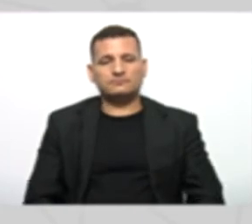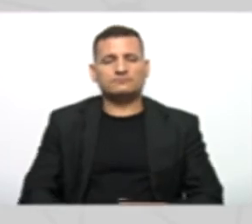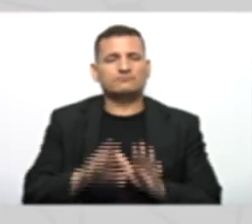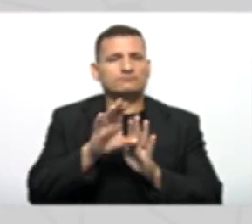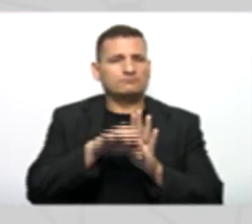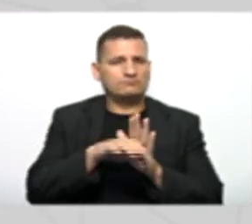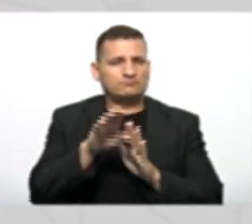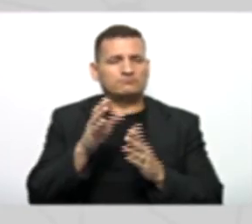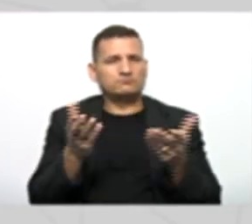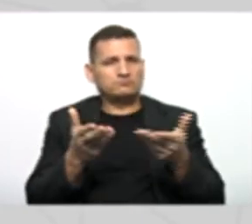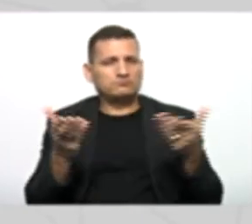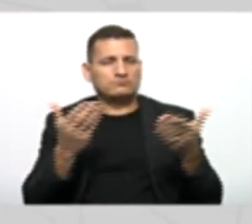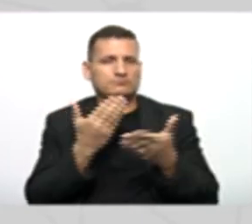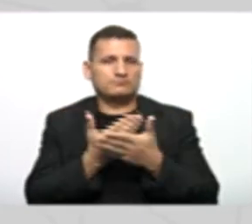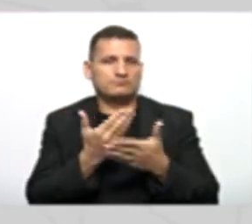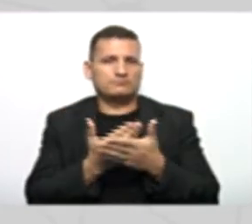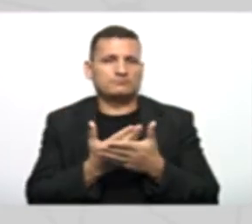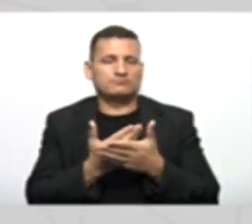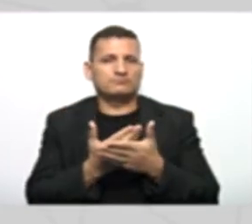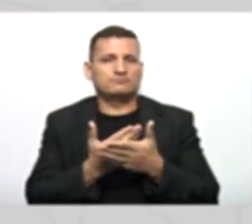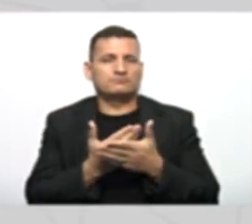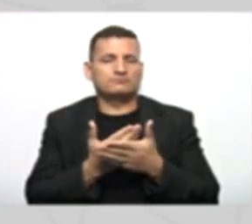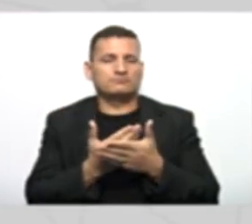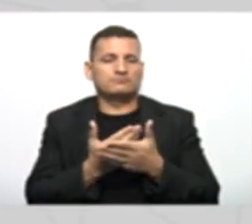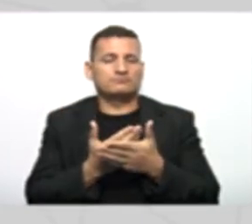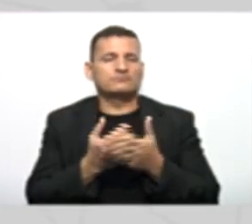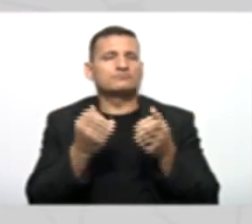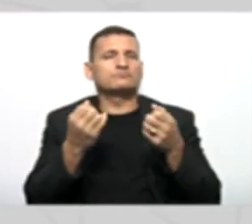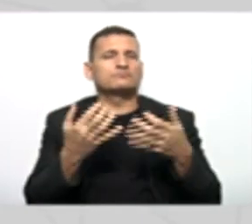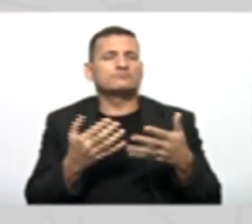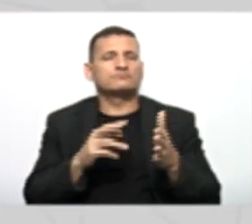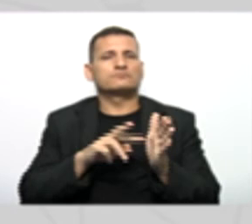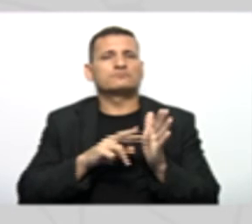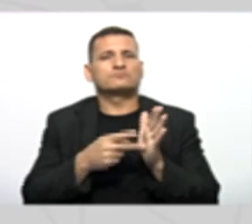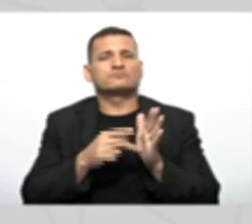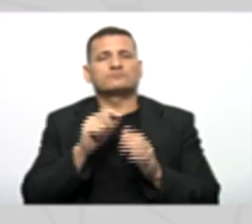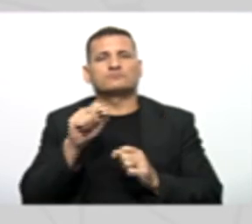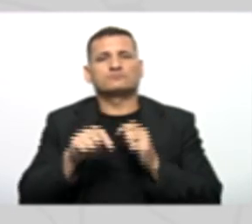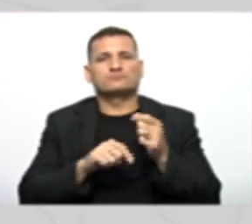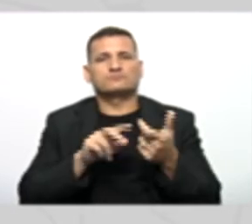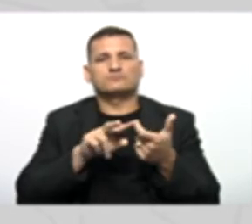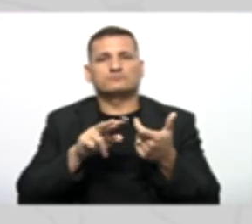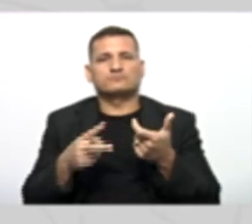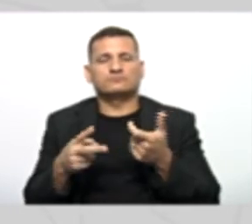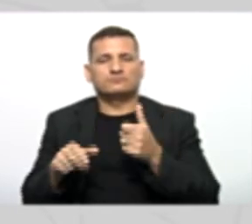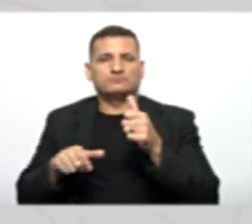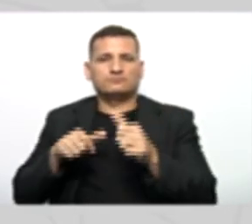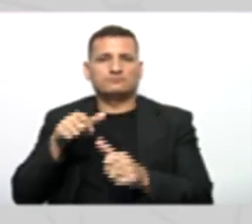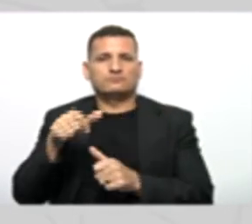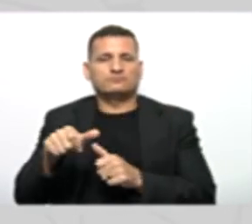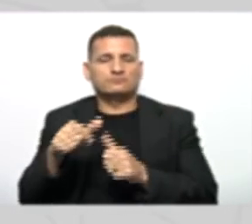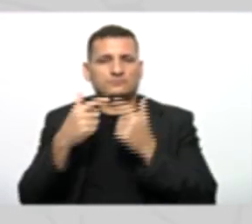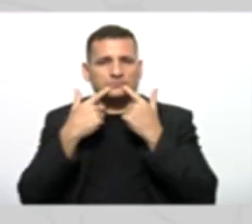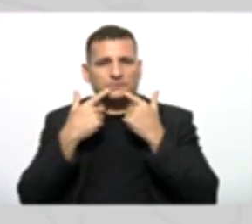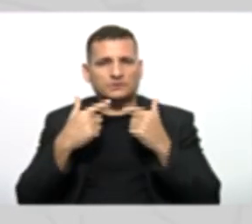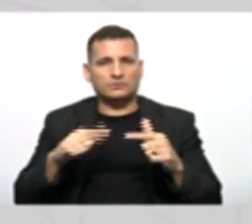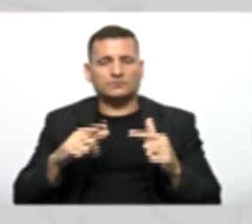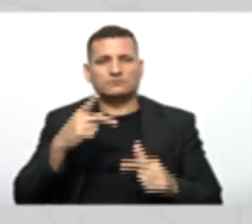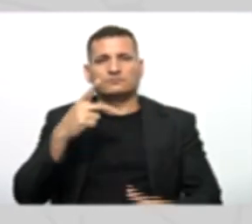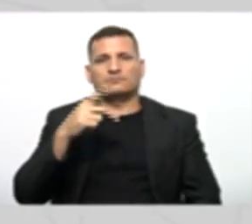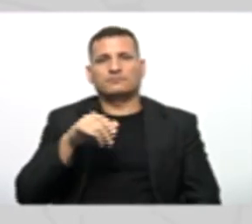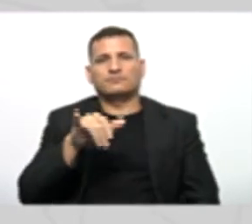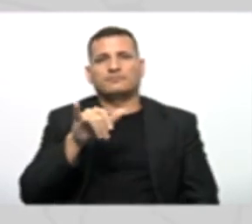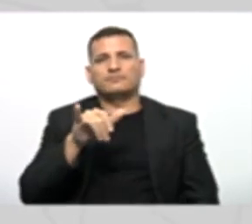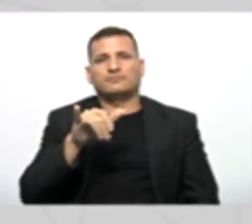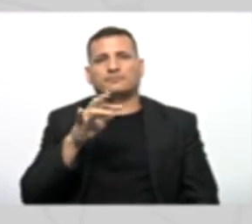Abordados na aula 5 Explique o conceito De polimorfismo Na linguagem De programação Python Esse conceito aí Tá fresco na